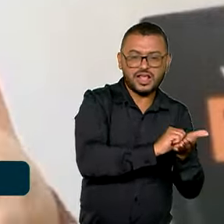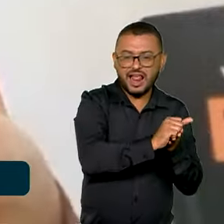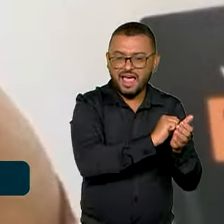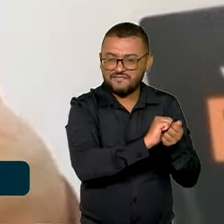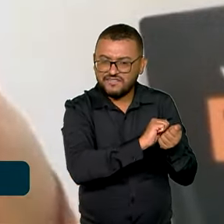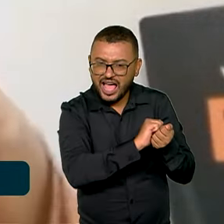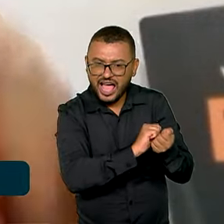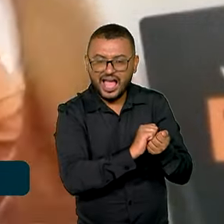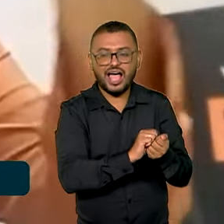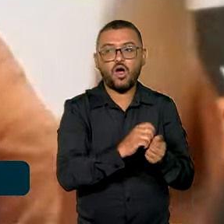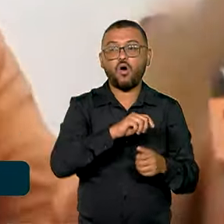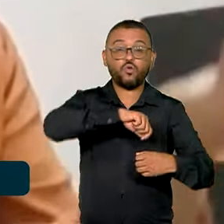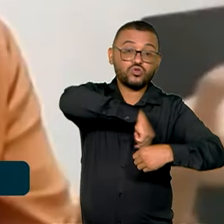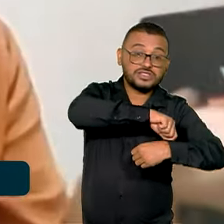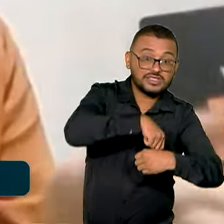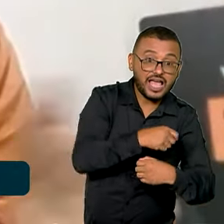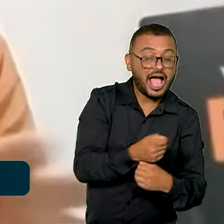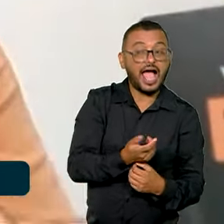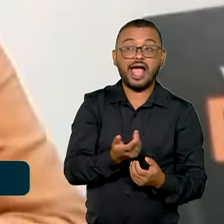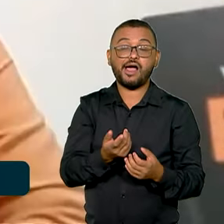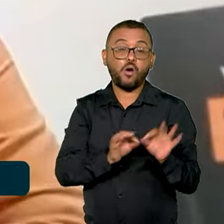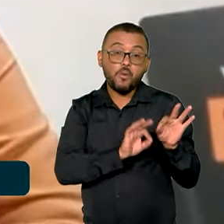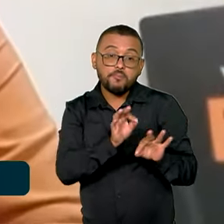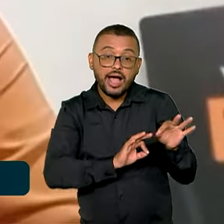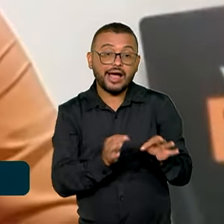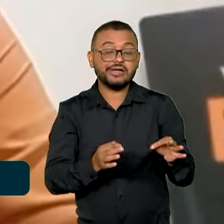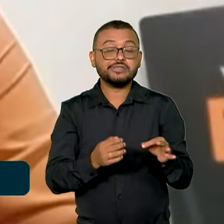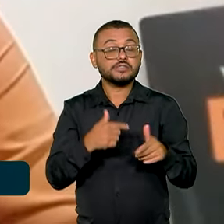alguma coisa referente ao almoço para outro dia também.